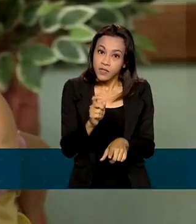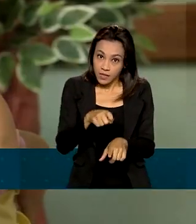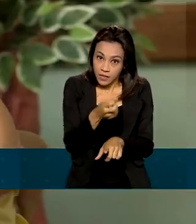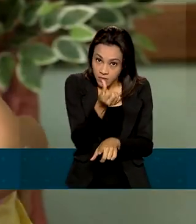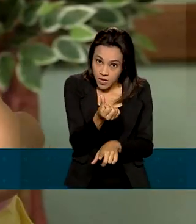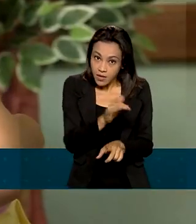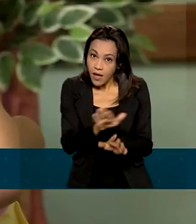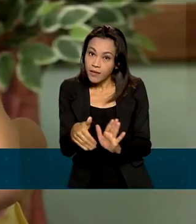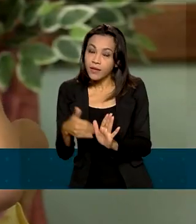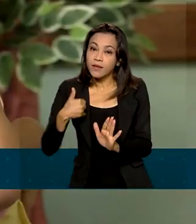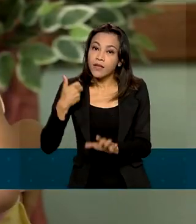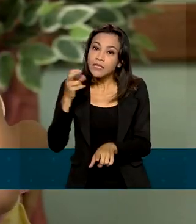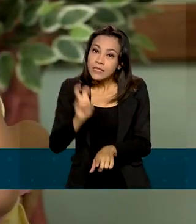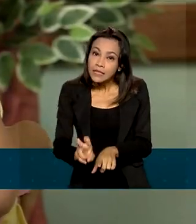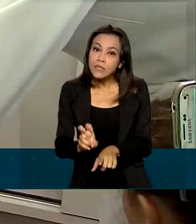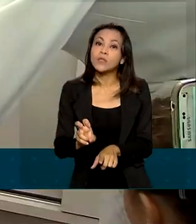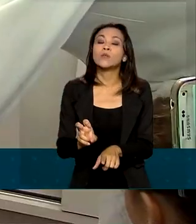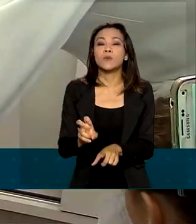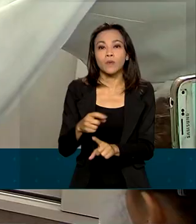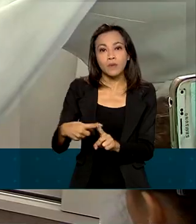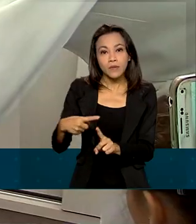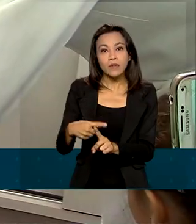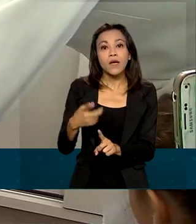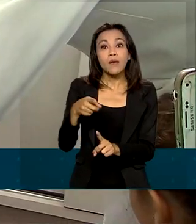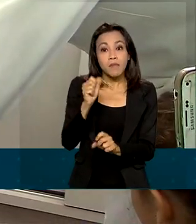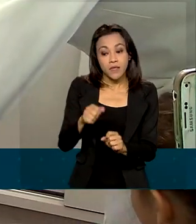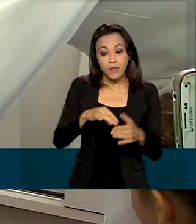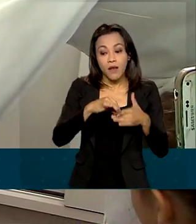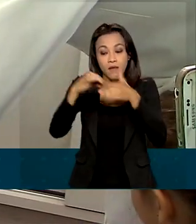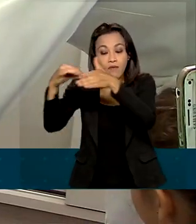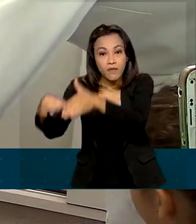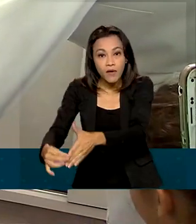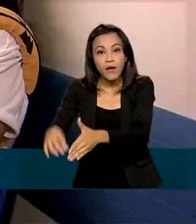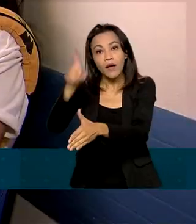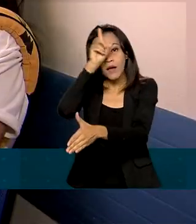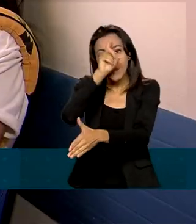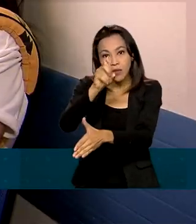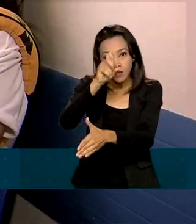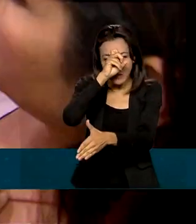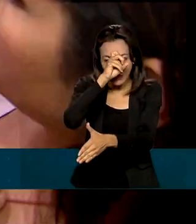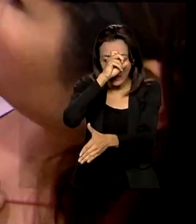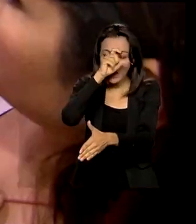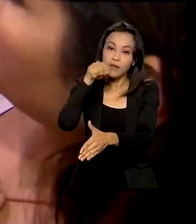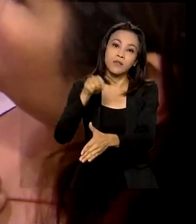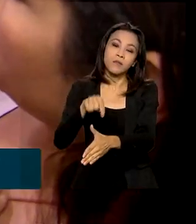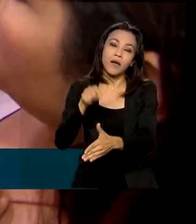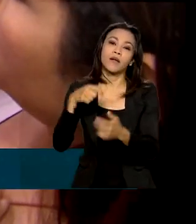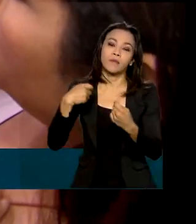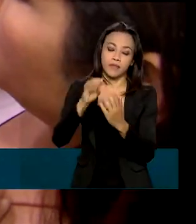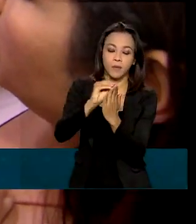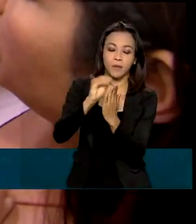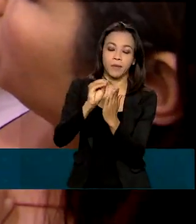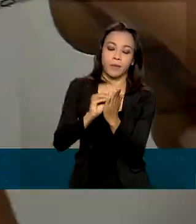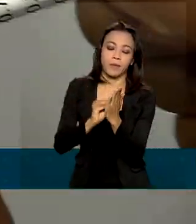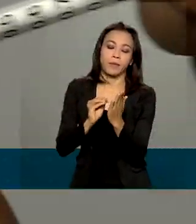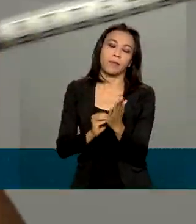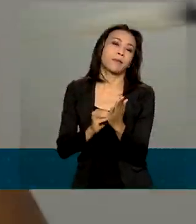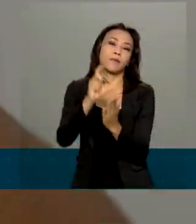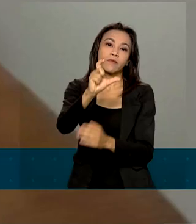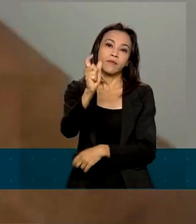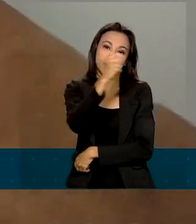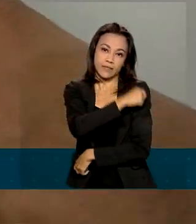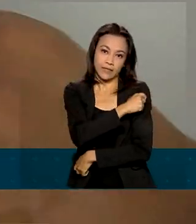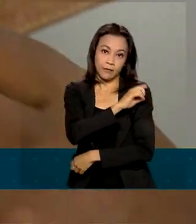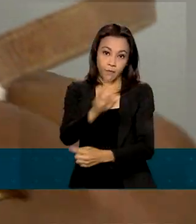e 5 anos incompletos deverão levar os pequenos a um posto de saúde para atualizar a caderneta. A